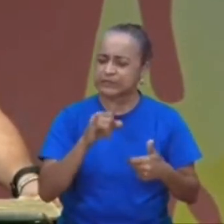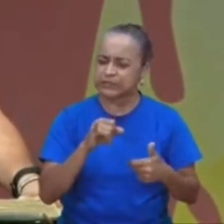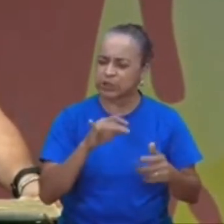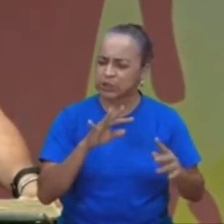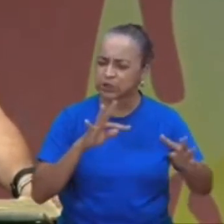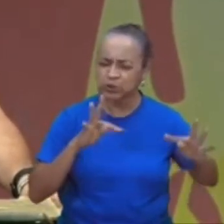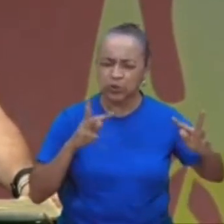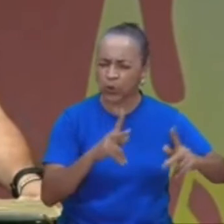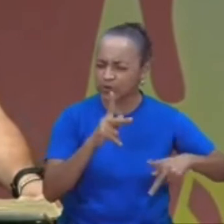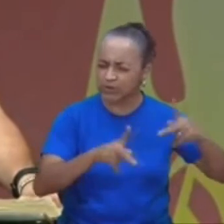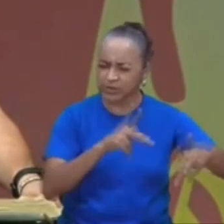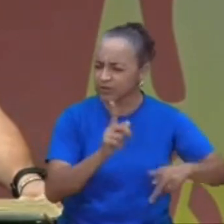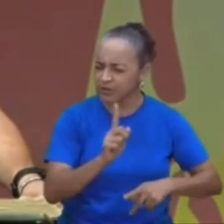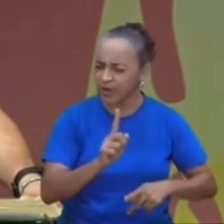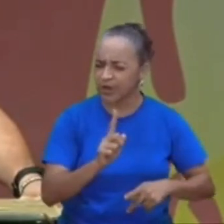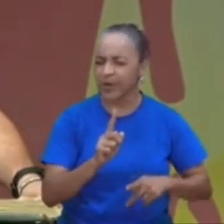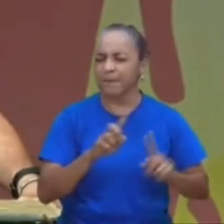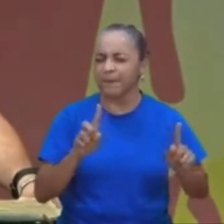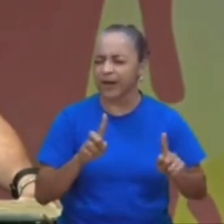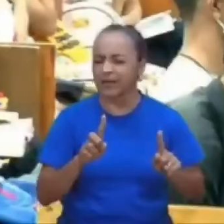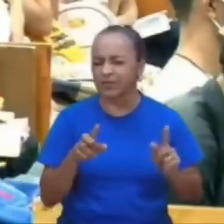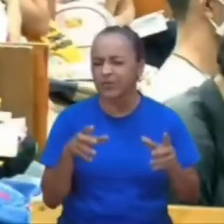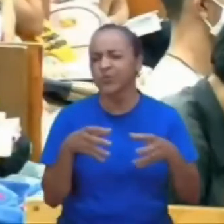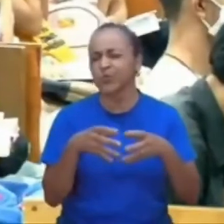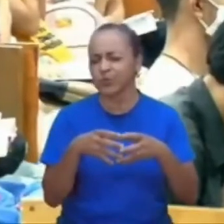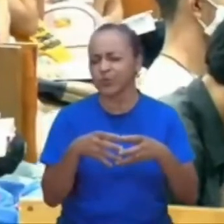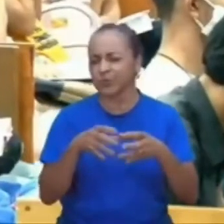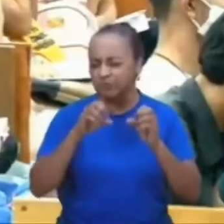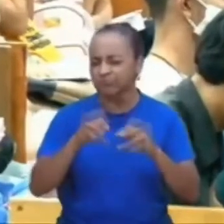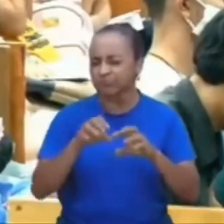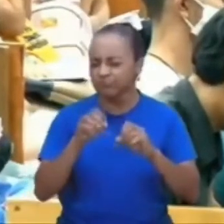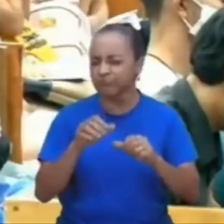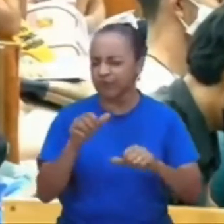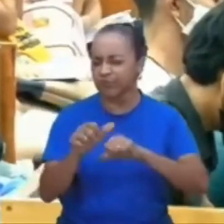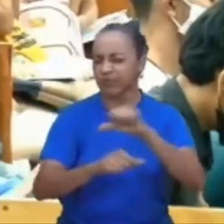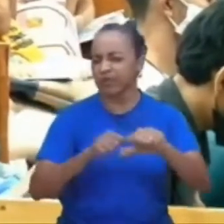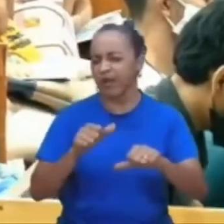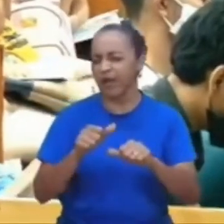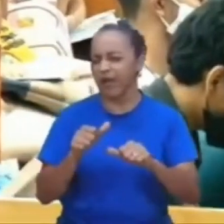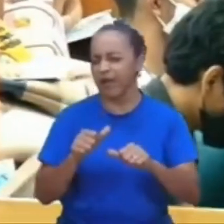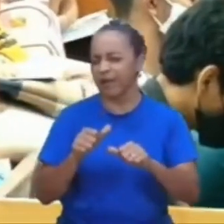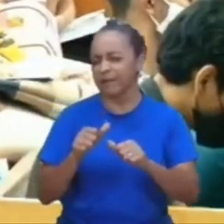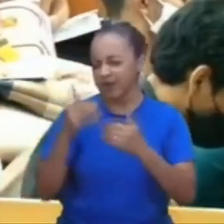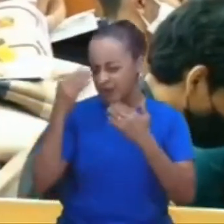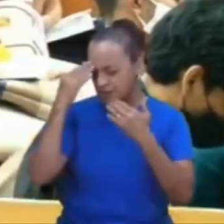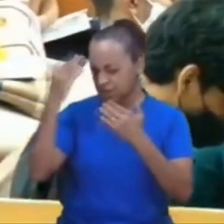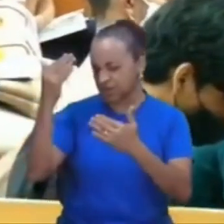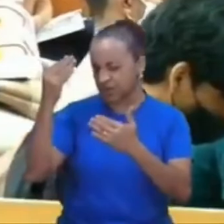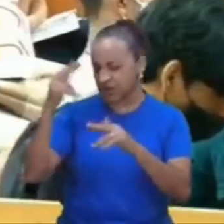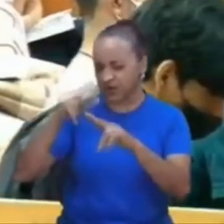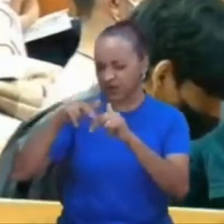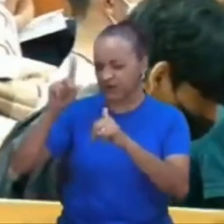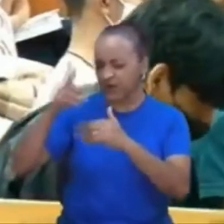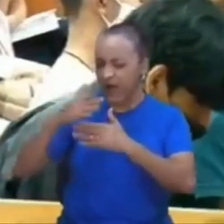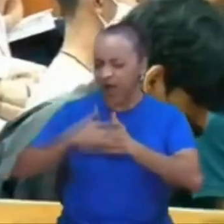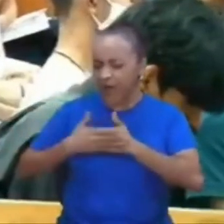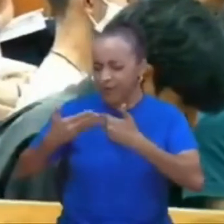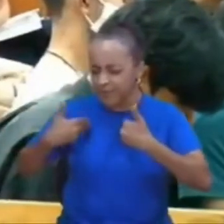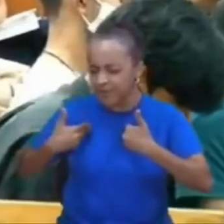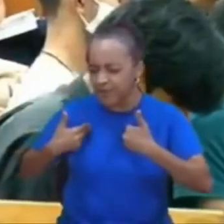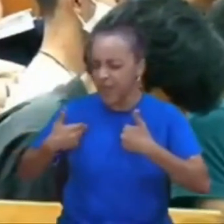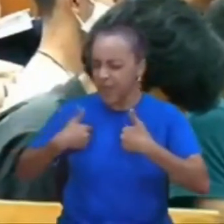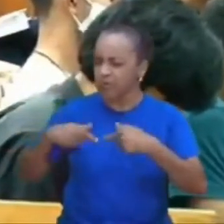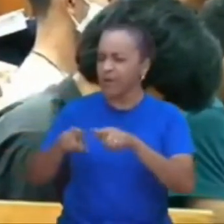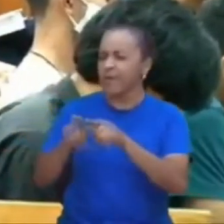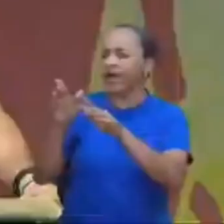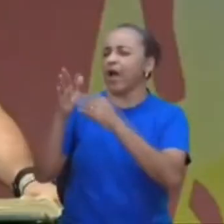mundo, de muitas pessoas, muito obrigado, porque tu me amas, eu te amo